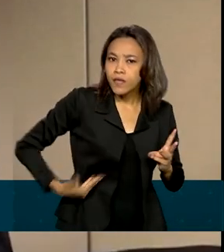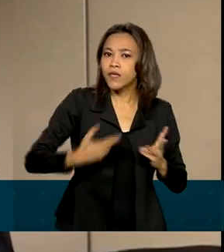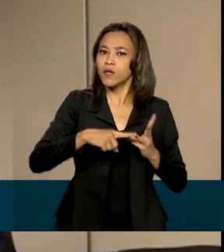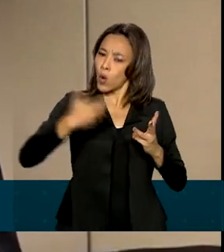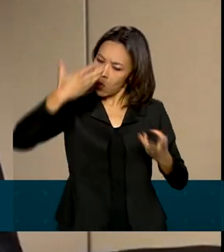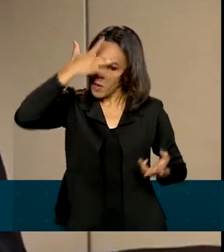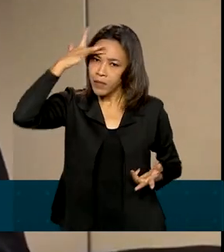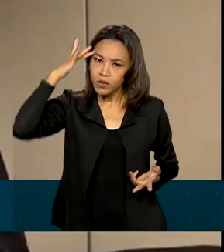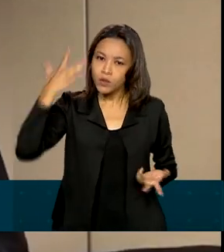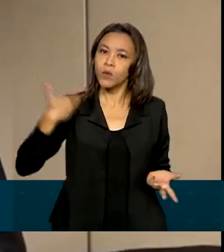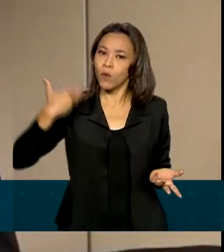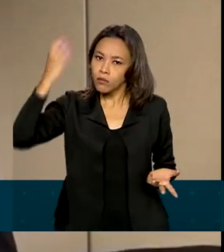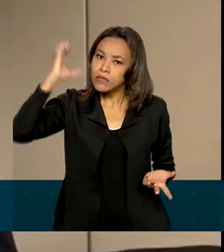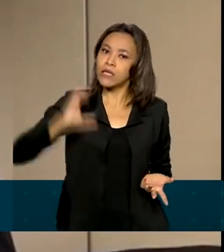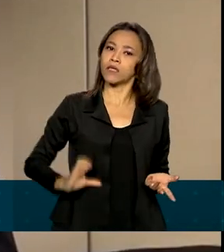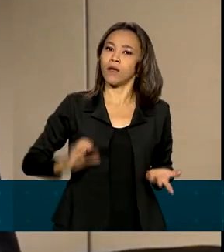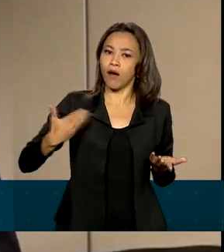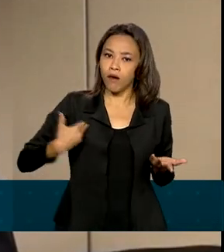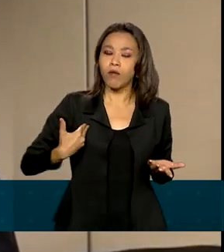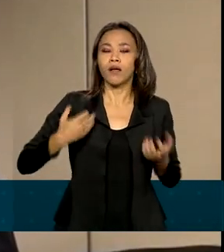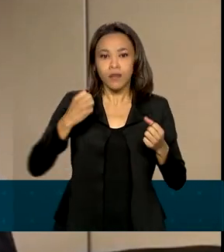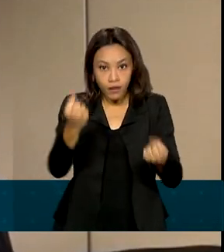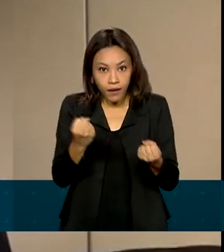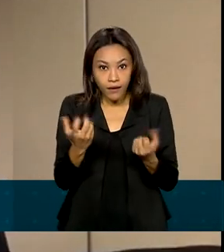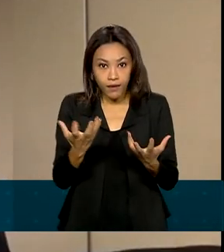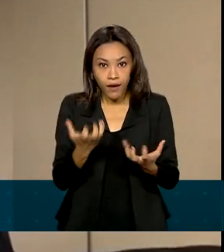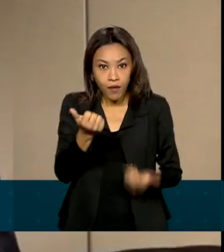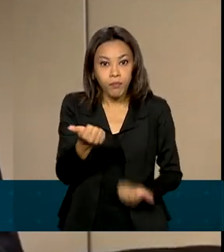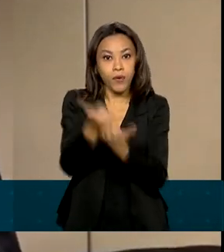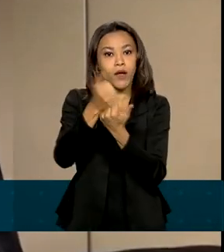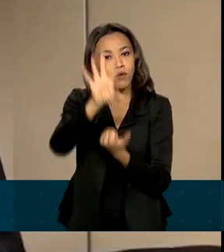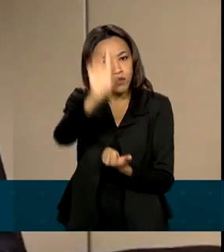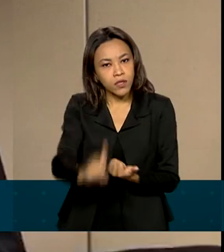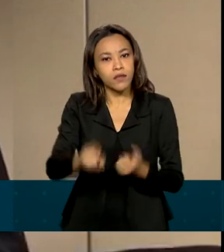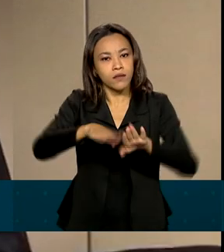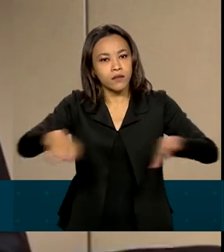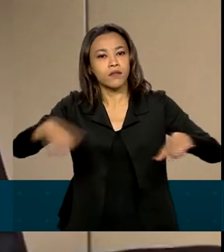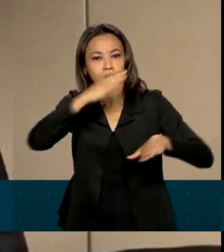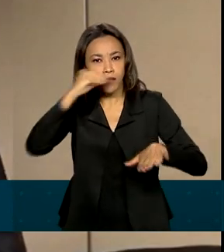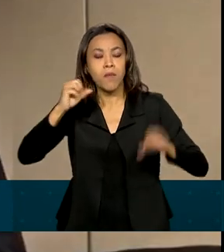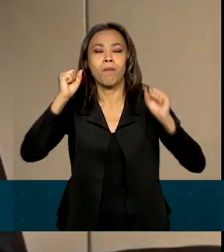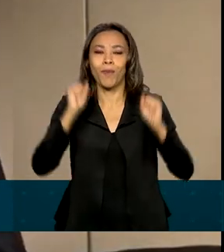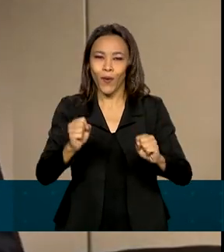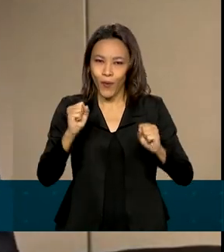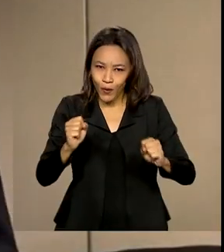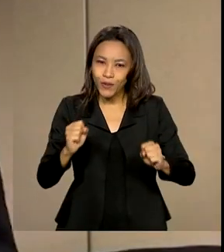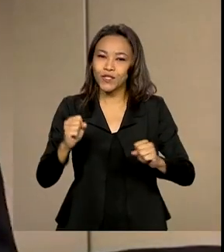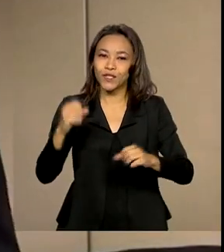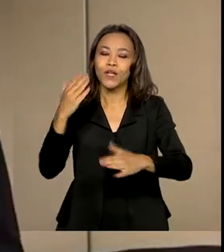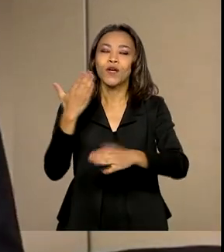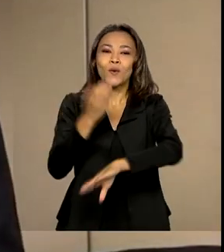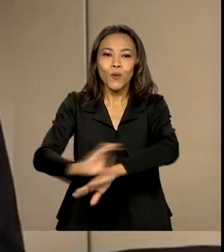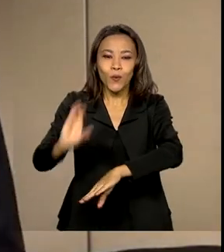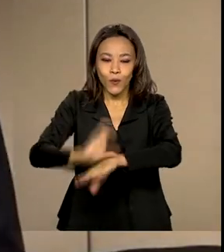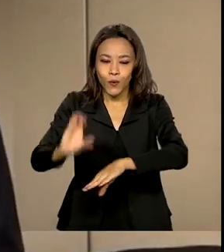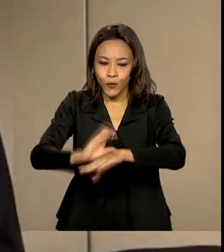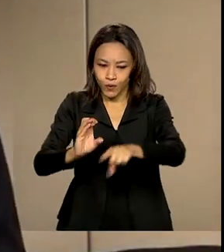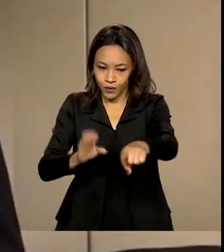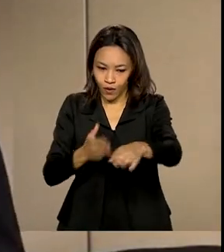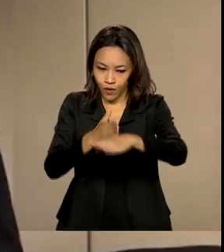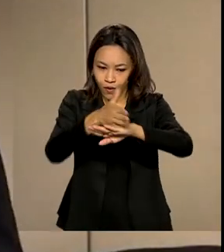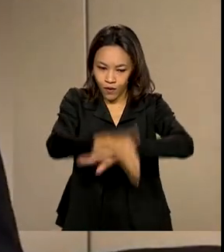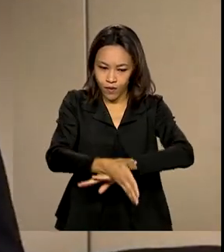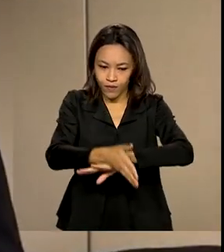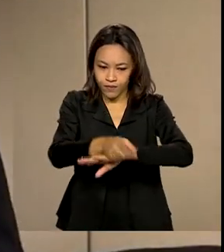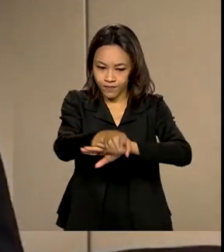cidadão que quer atuar na defesa e promoção dos direitos das crianças, você pode fazer a Indica. Acesse indica